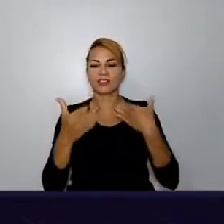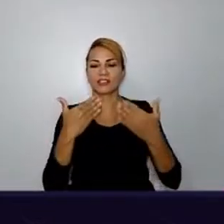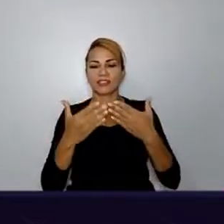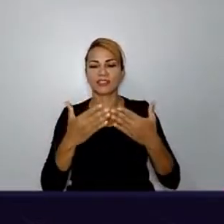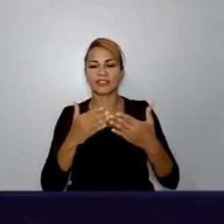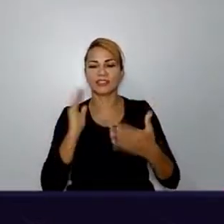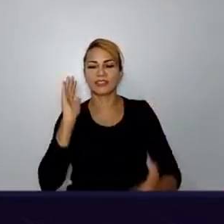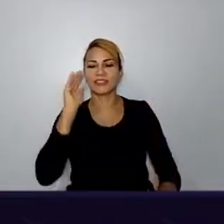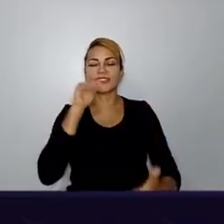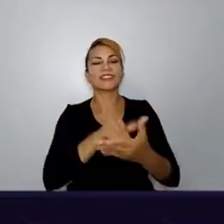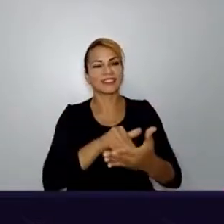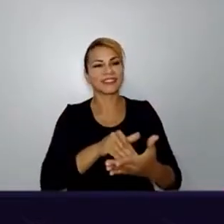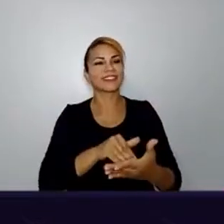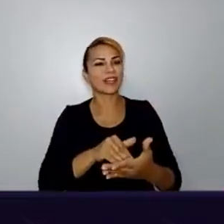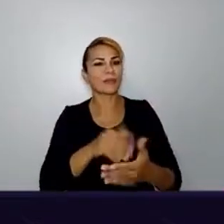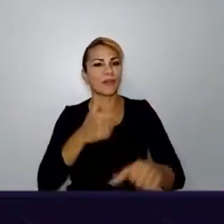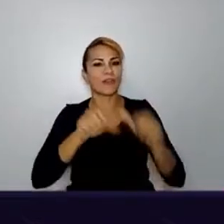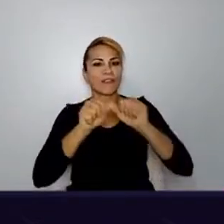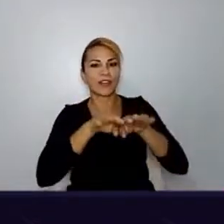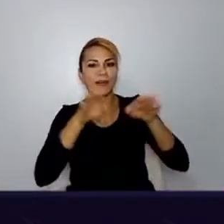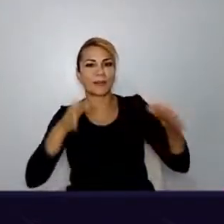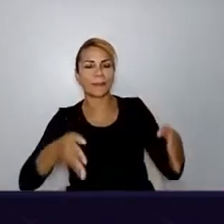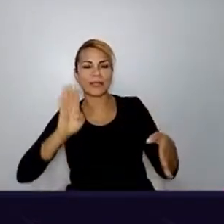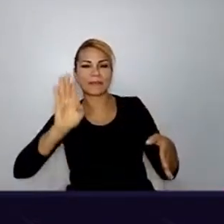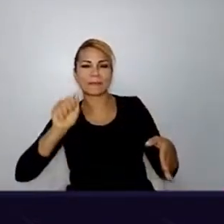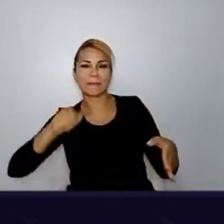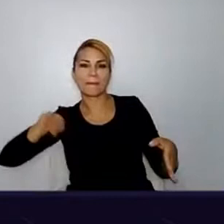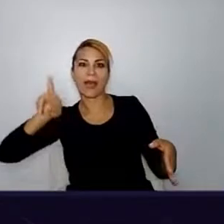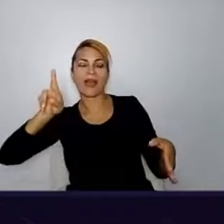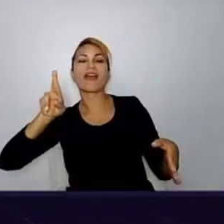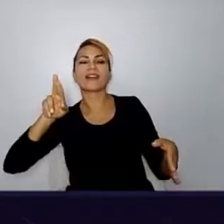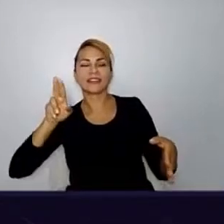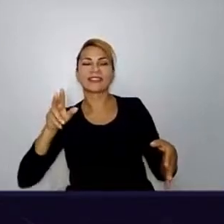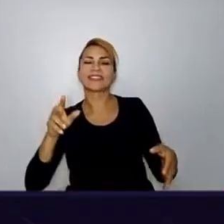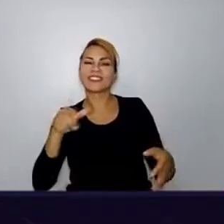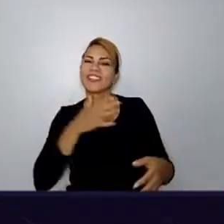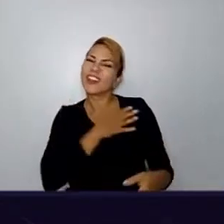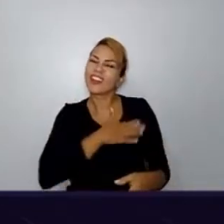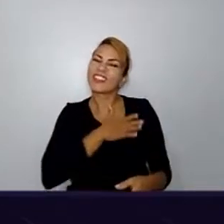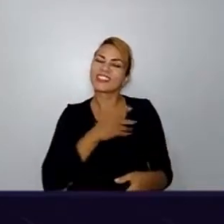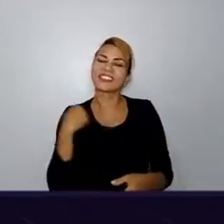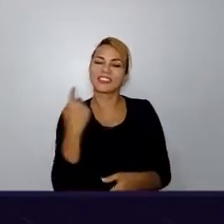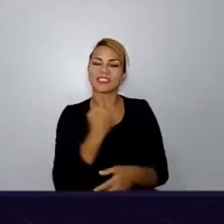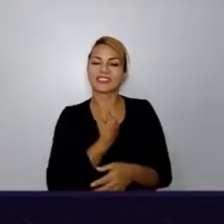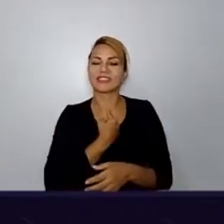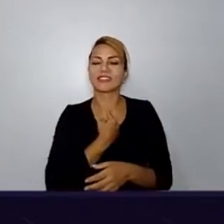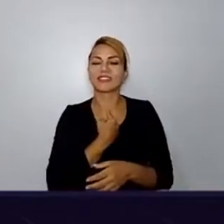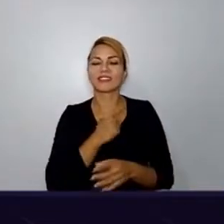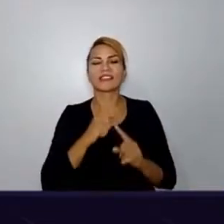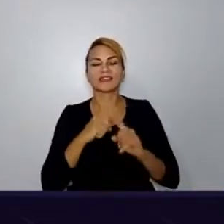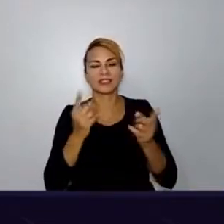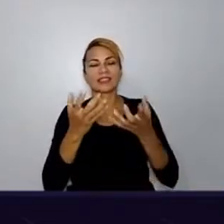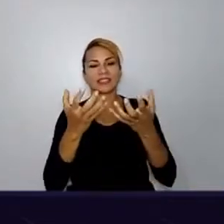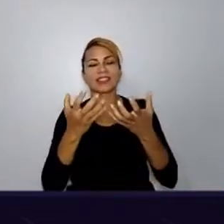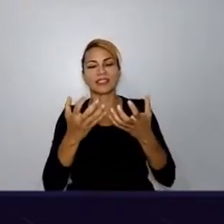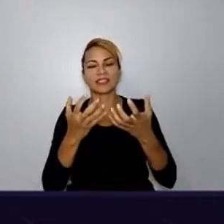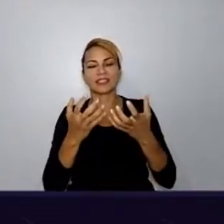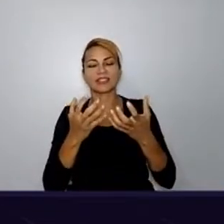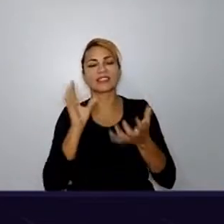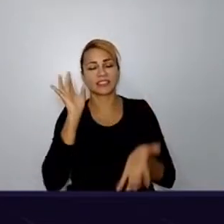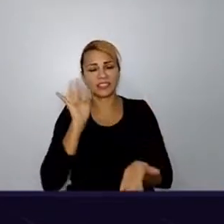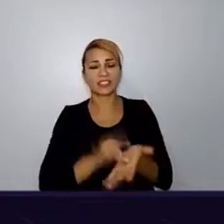vai virar mesa de bar, o pessoal está comentando, ele está ligado, estão gostando de nos ouvir. Mas, assim, eu queria só realmente